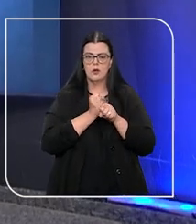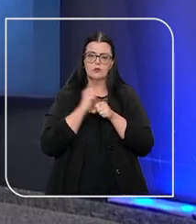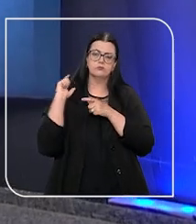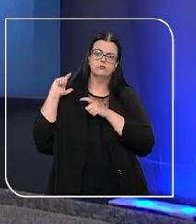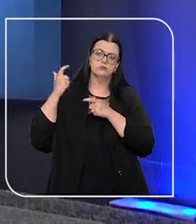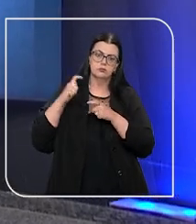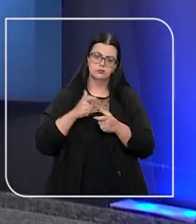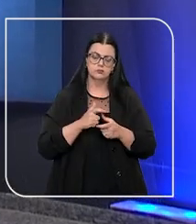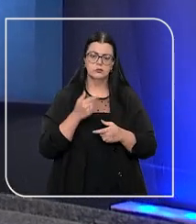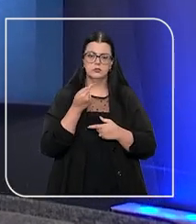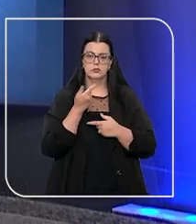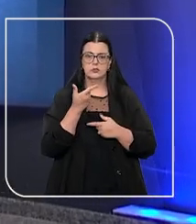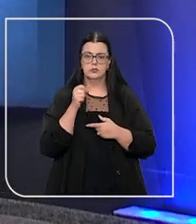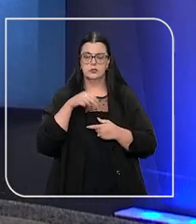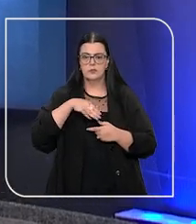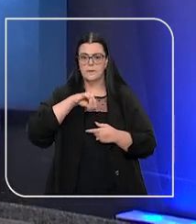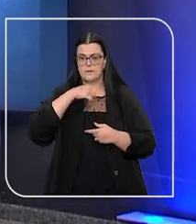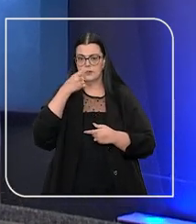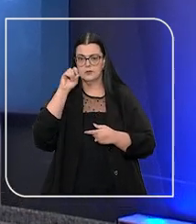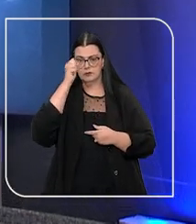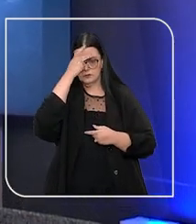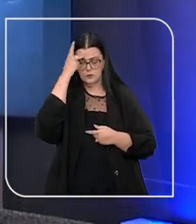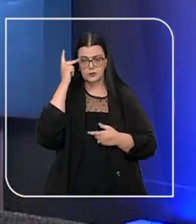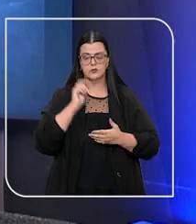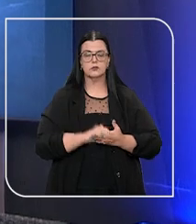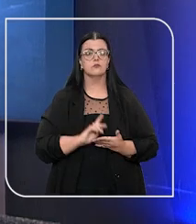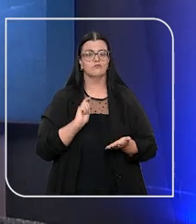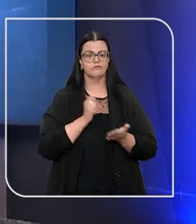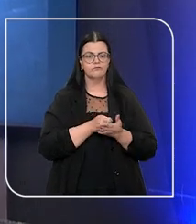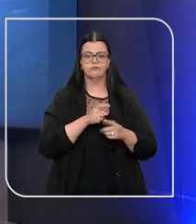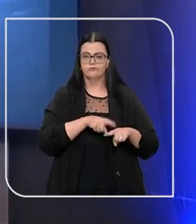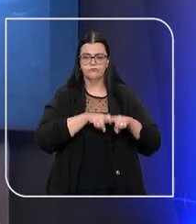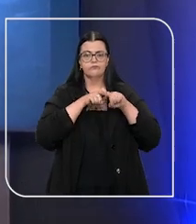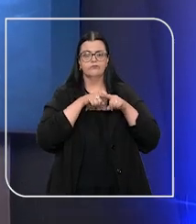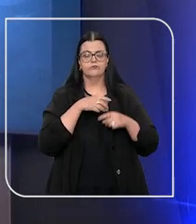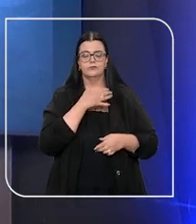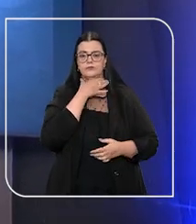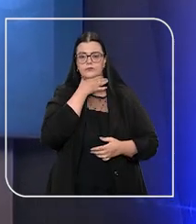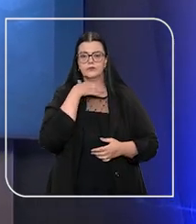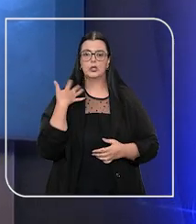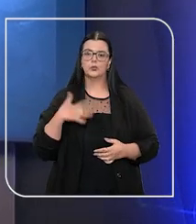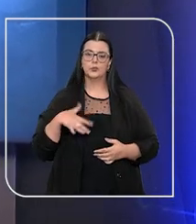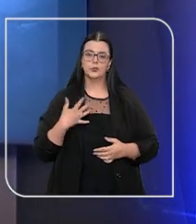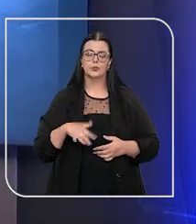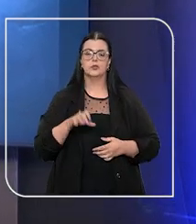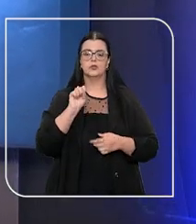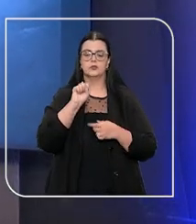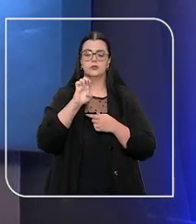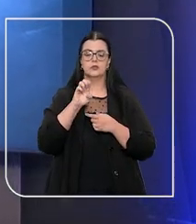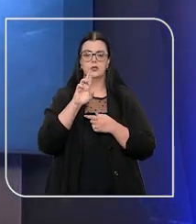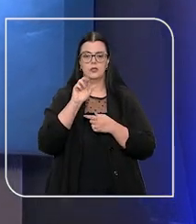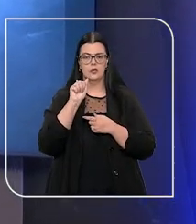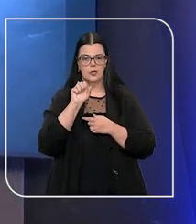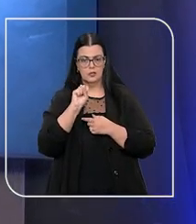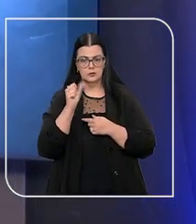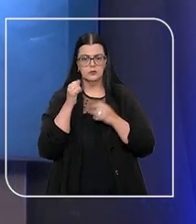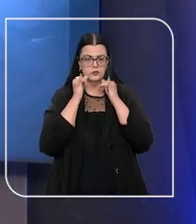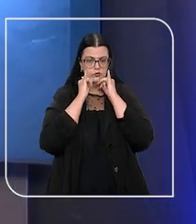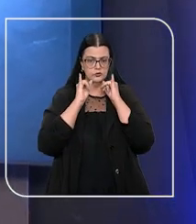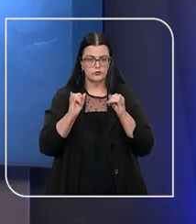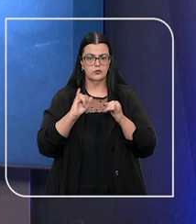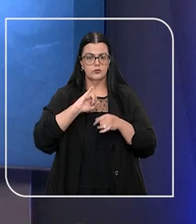últimos anos. São mais de 70 milhões de pessoas devendo, segundo dados da Serasa,